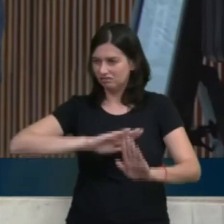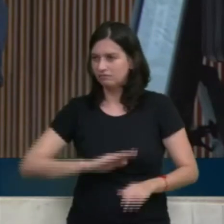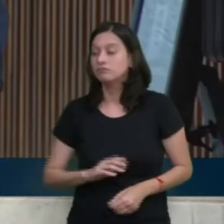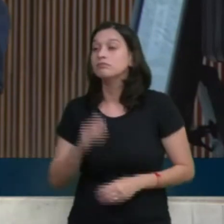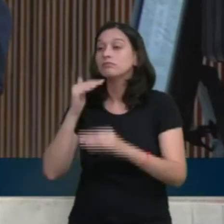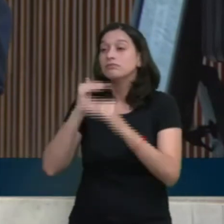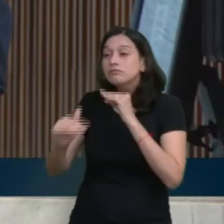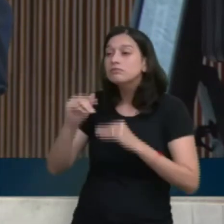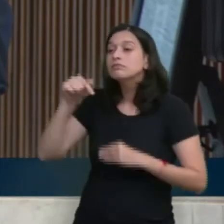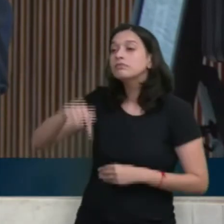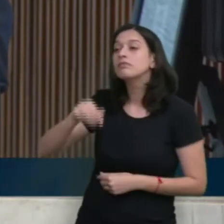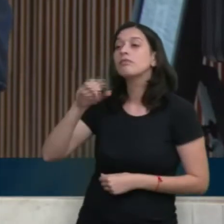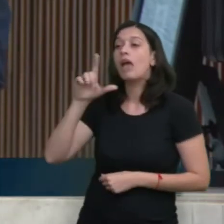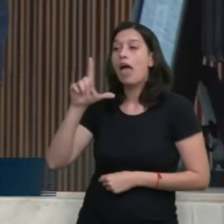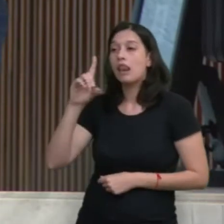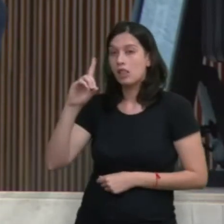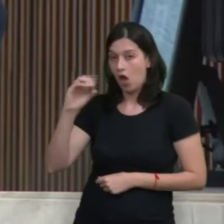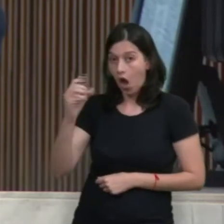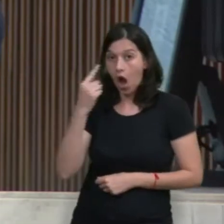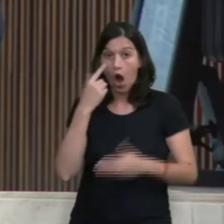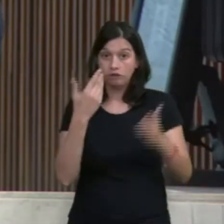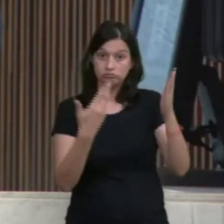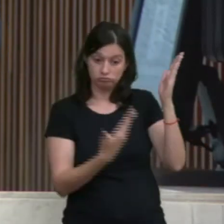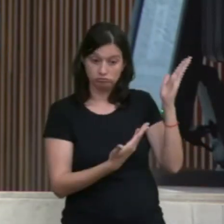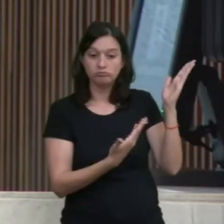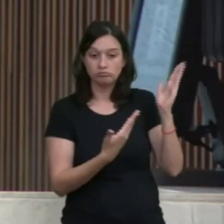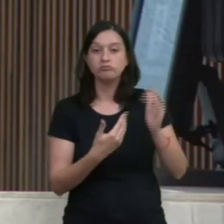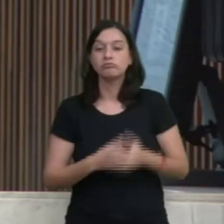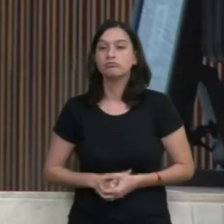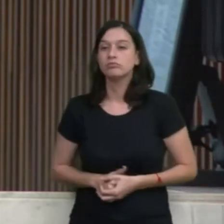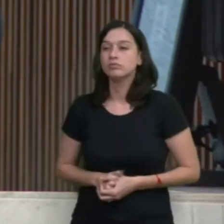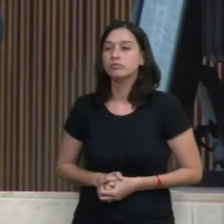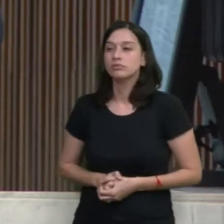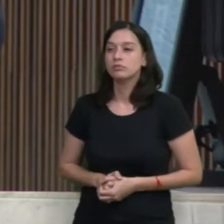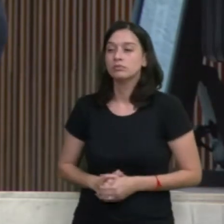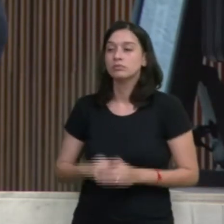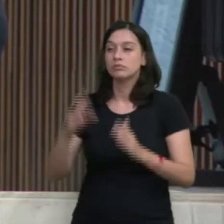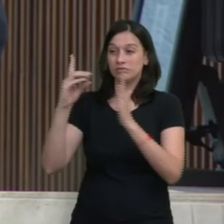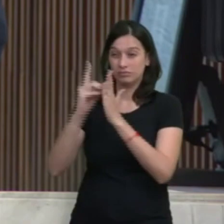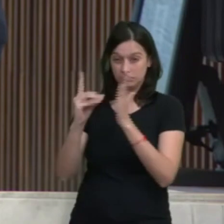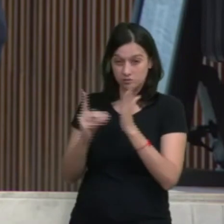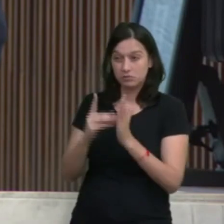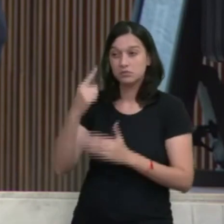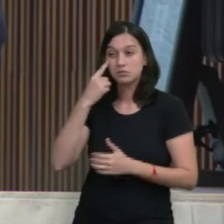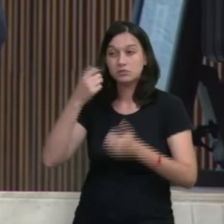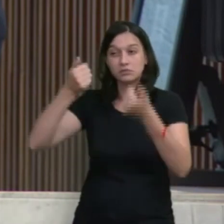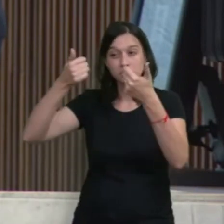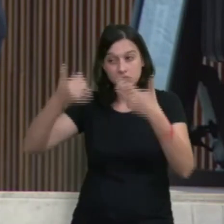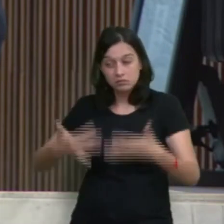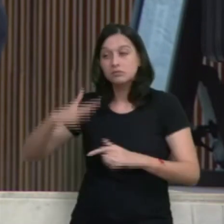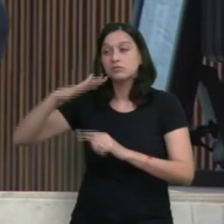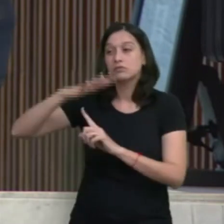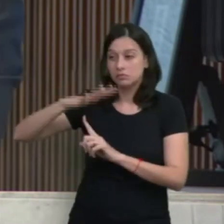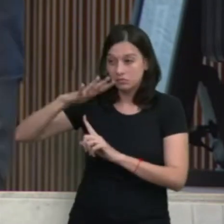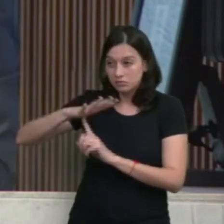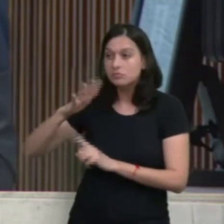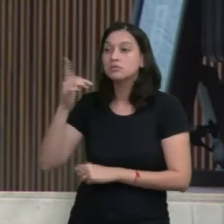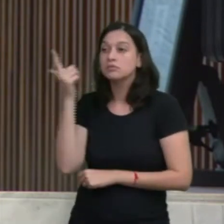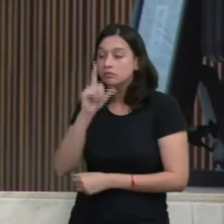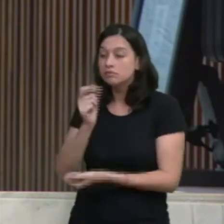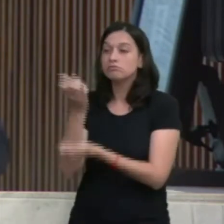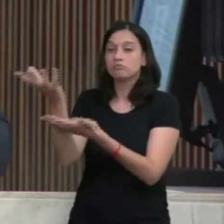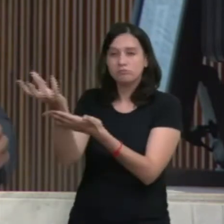esse documento aqui. E, nesse documento, ele coloca que a arrecadação do Paraná será 56